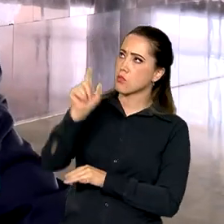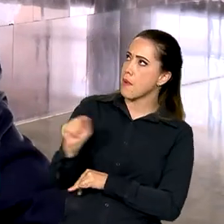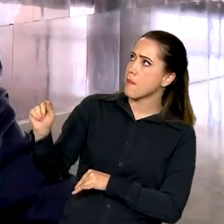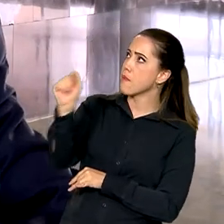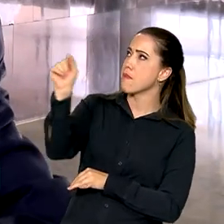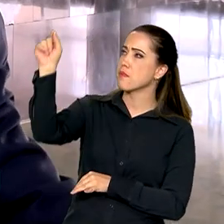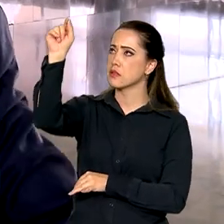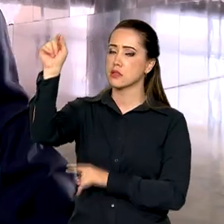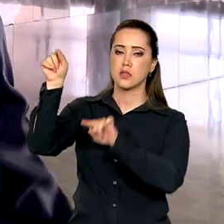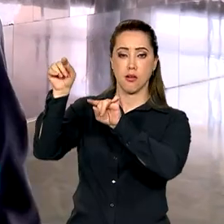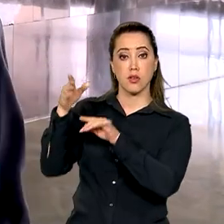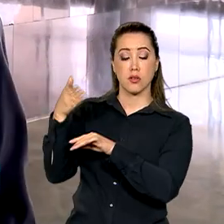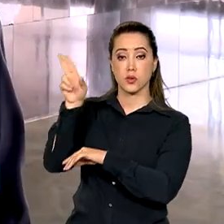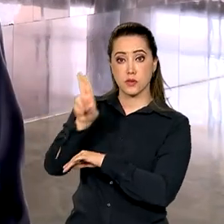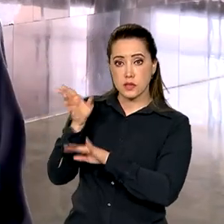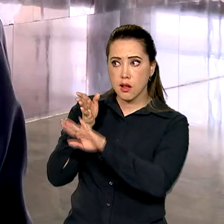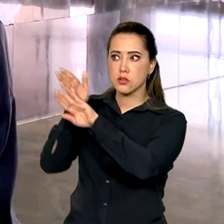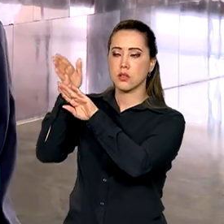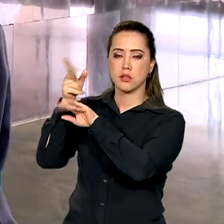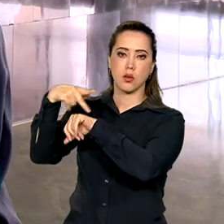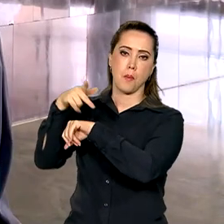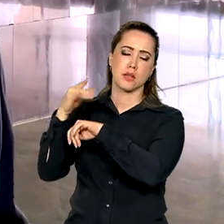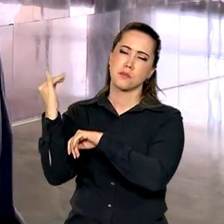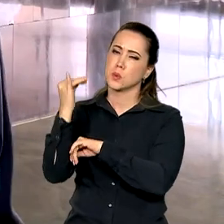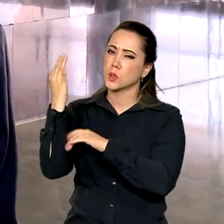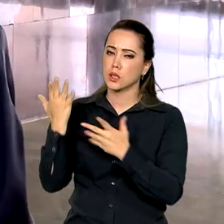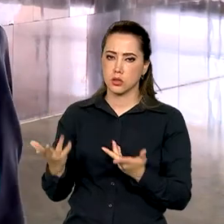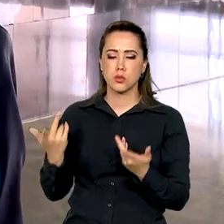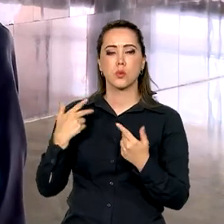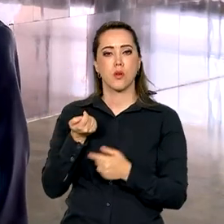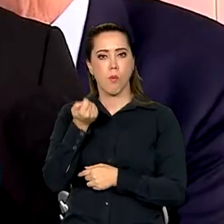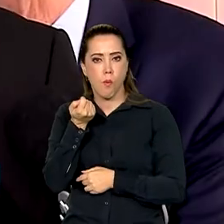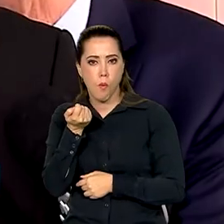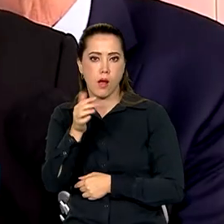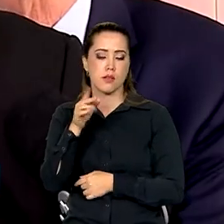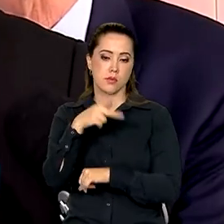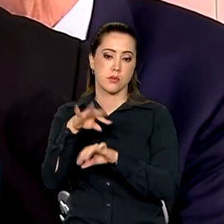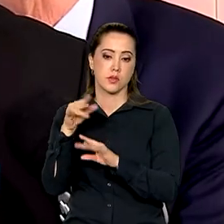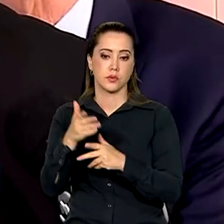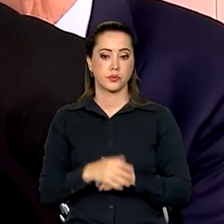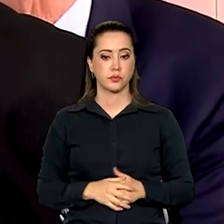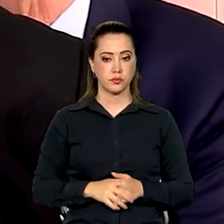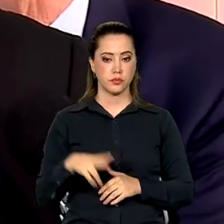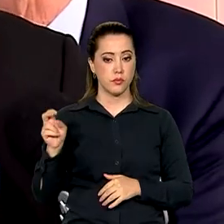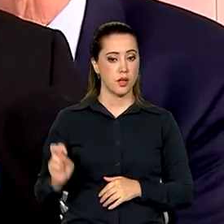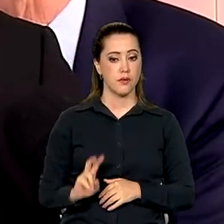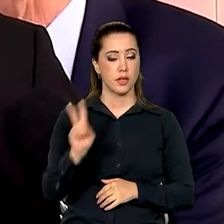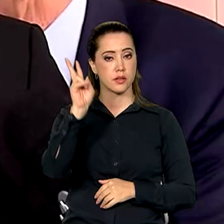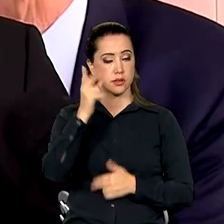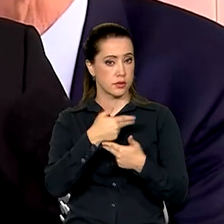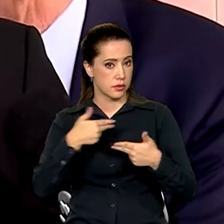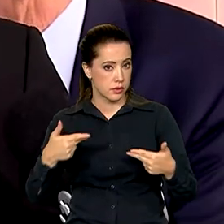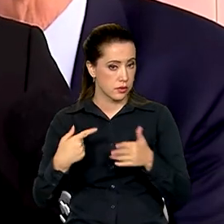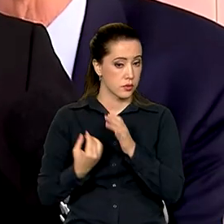um enraizamento no país muito grande, porque elas estão praticamente no país inteiro. A valorização dessa produção de